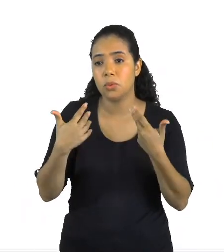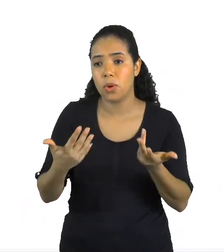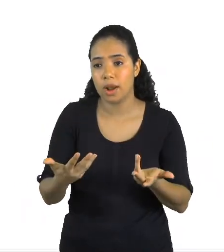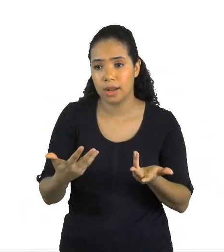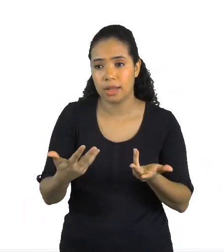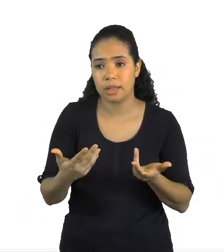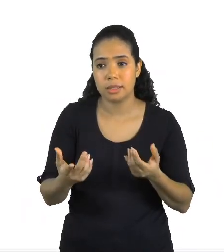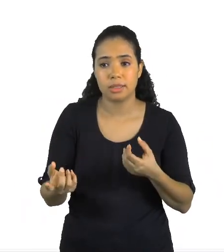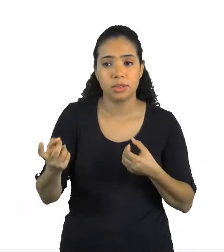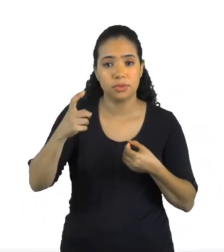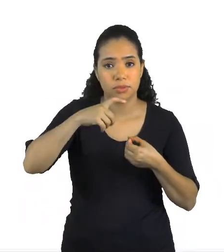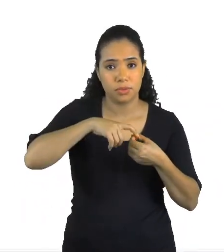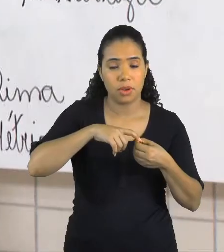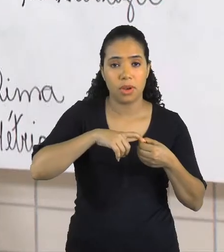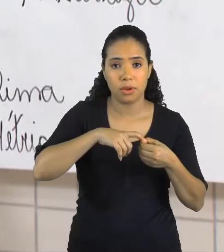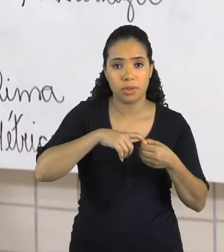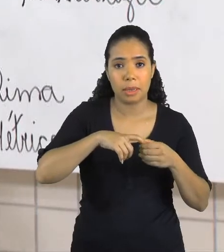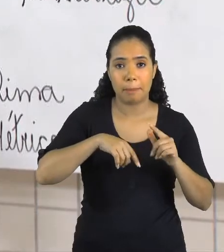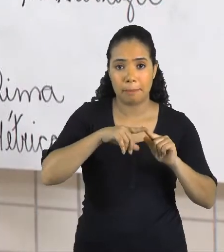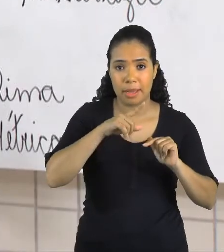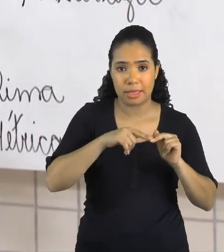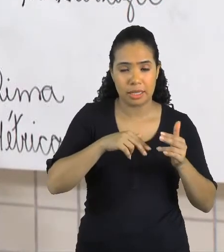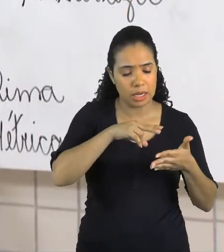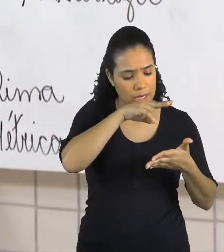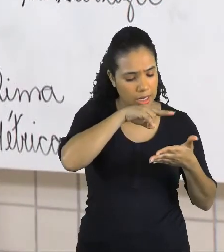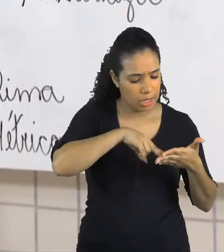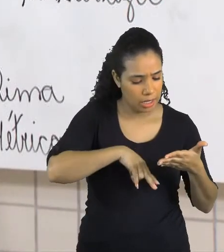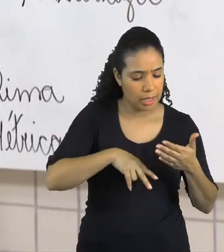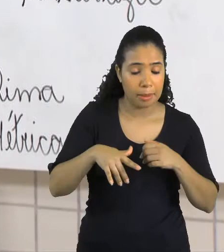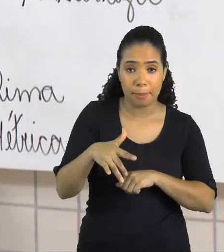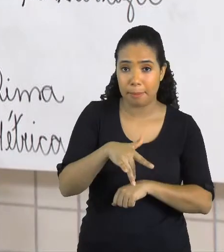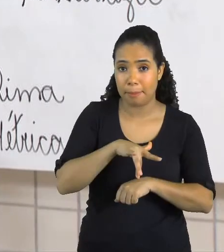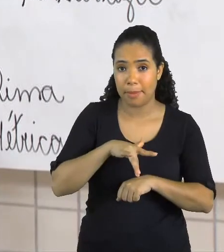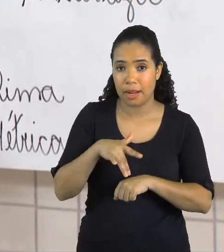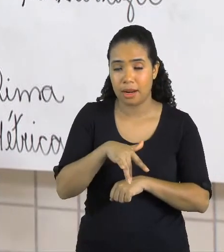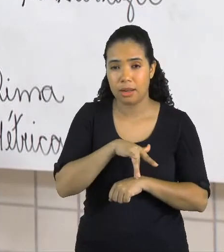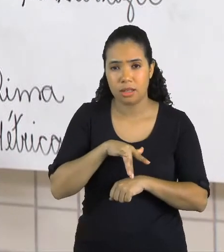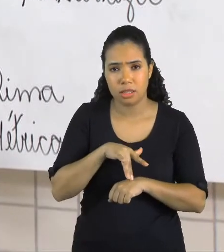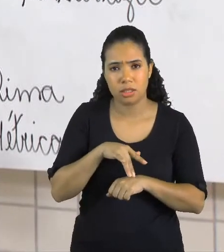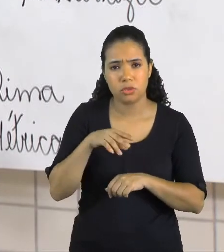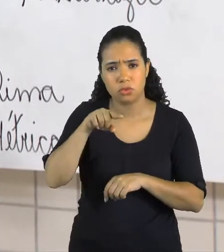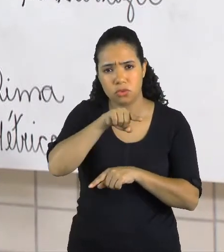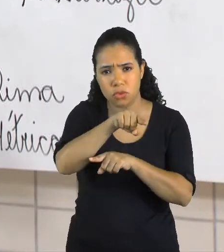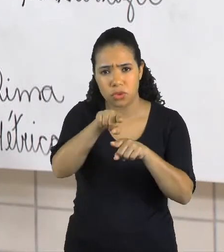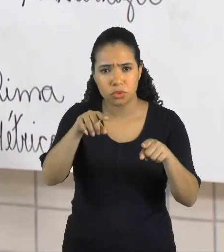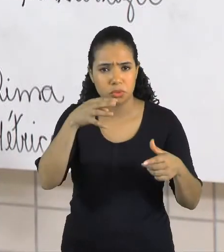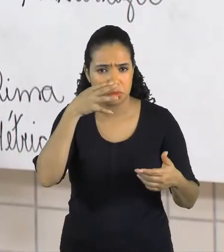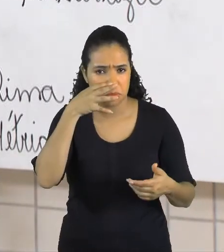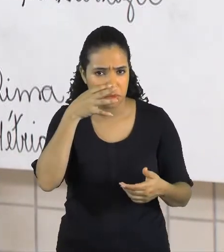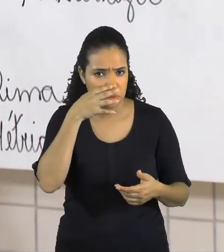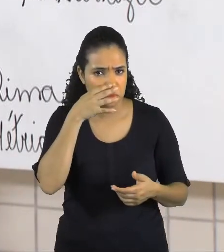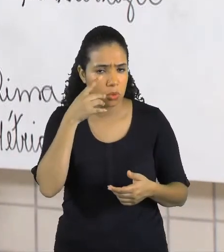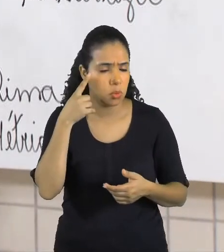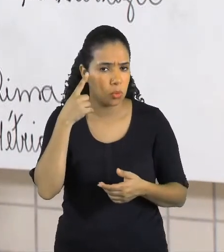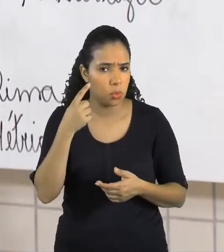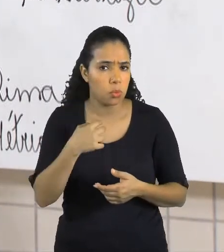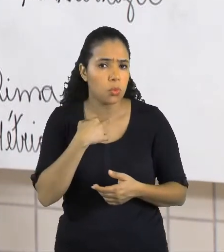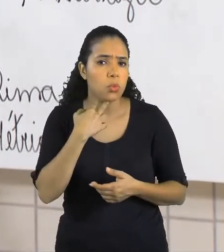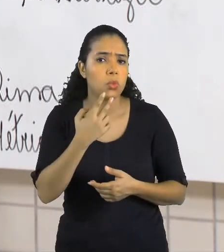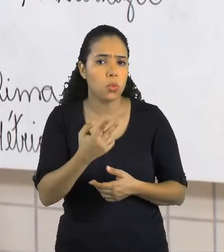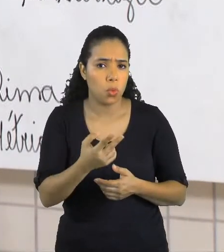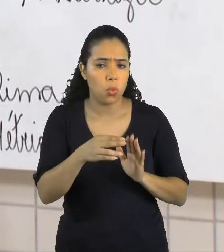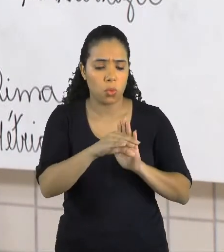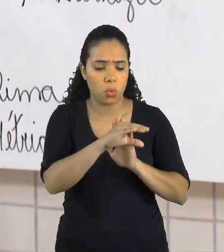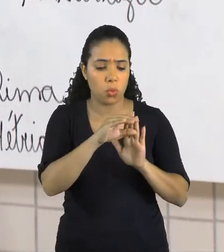Voltem lá no material de vocês e releiam A Bailarina. Vocês irão observar a repetição de um som no final dos